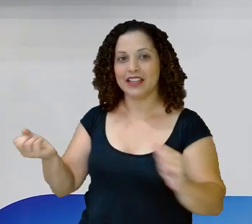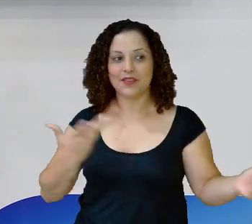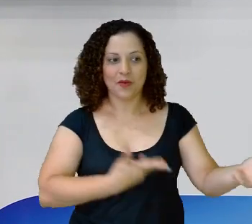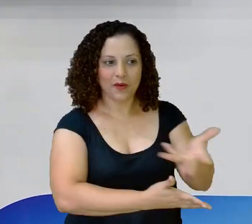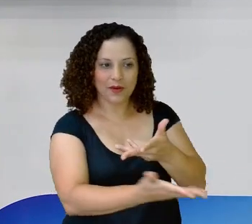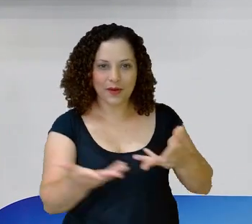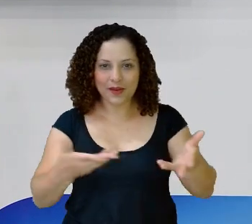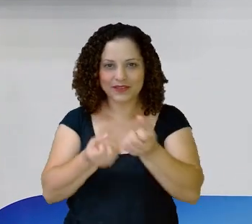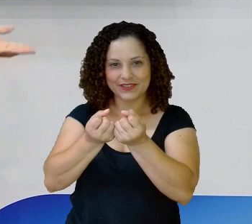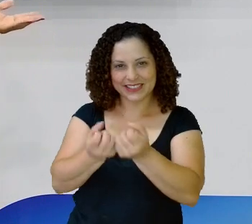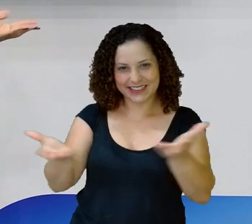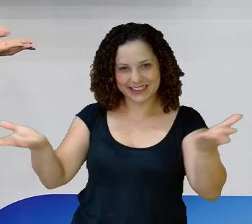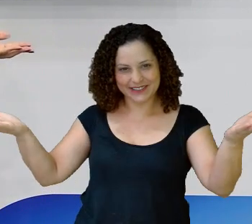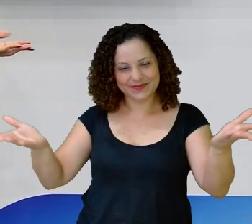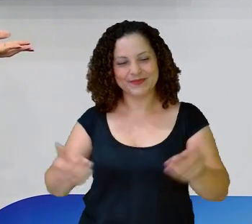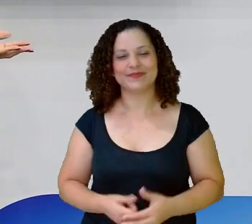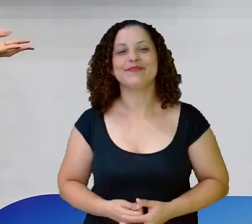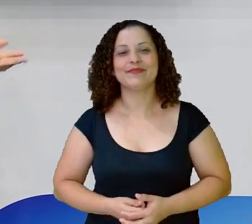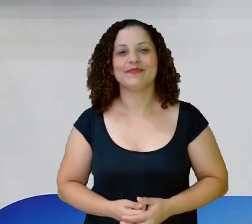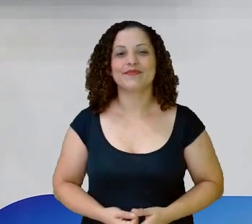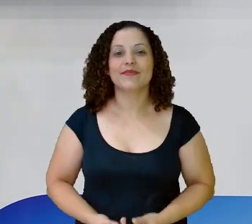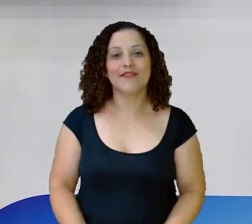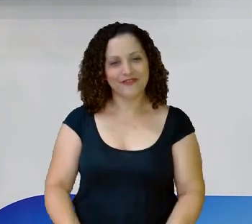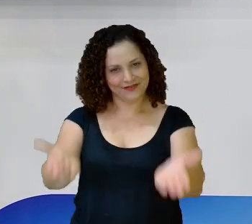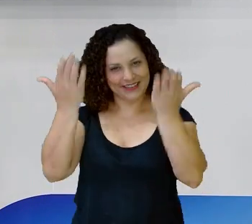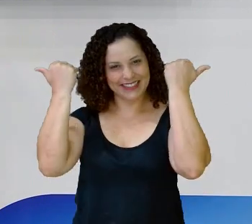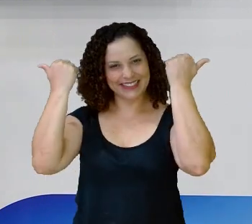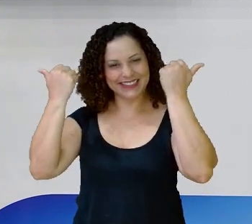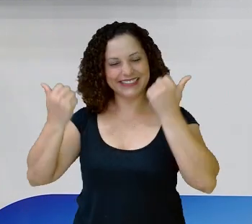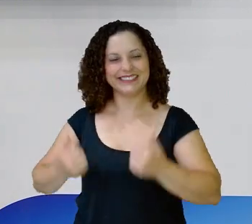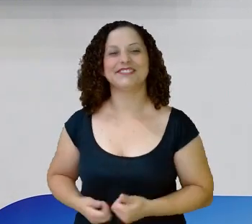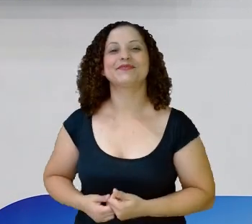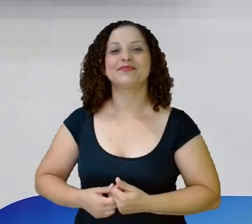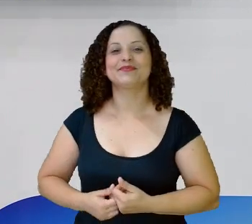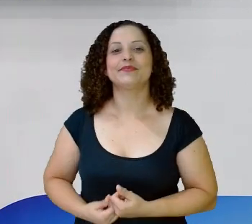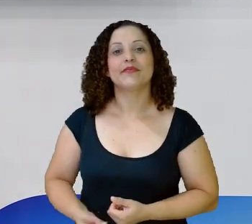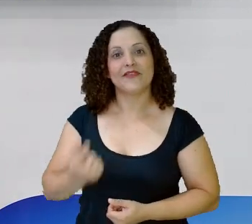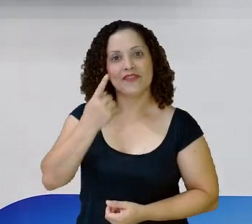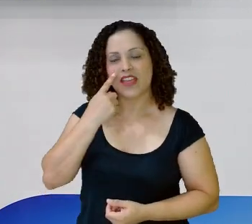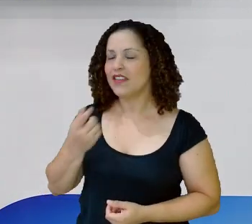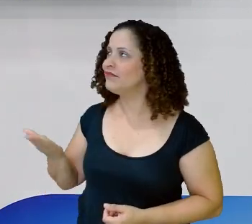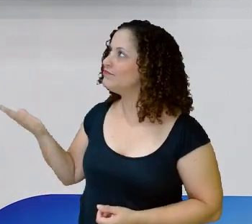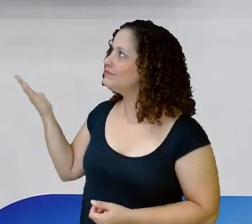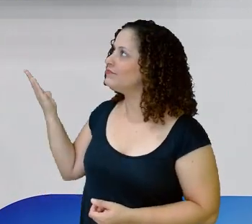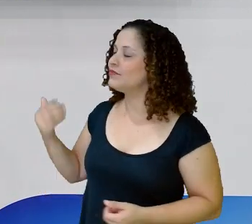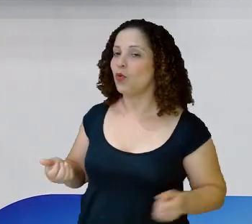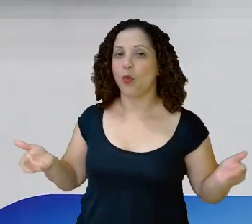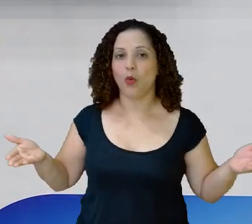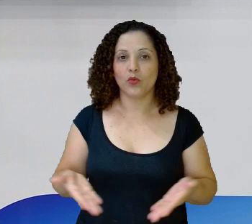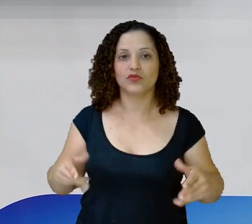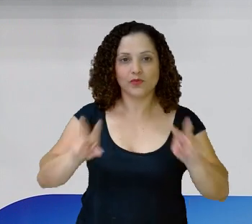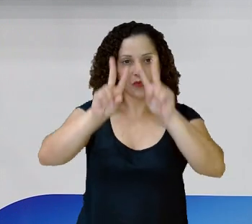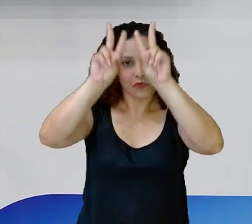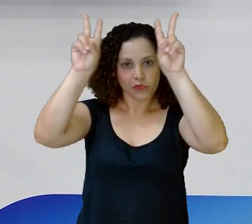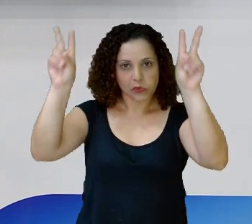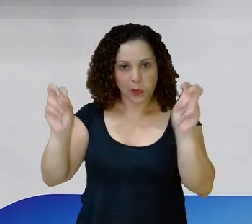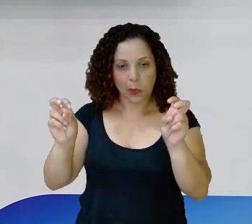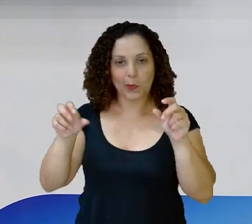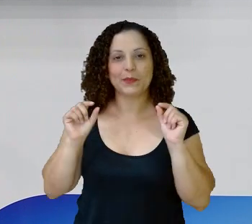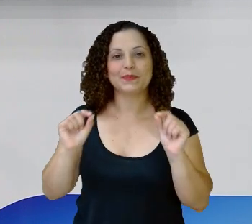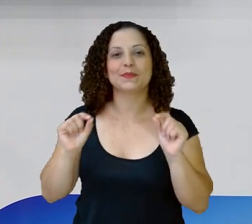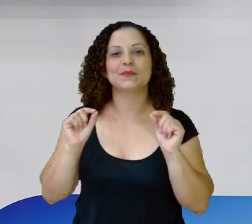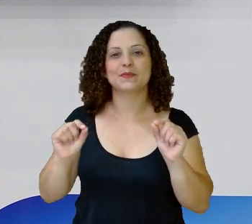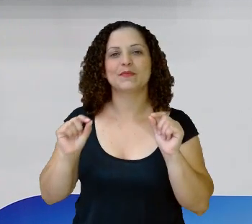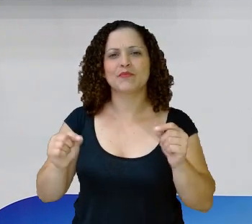para você! Então, estão esperando o quê? Vamos embora! Olha só o tema da aula de hoje, gente! Aproximação!